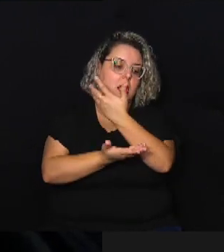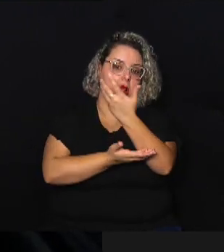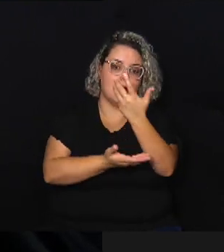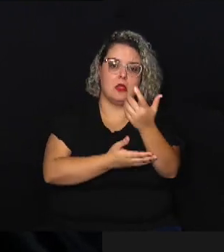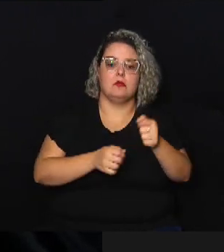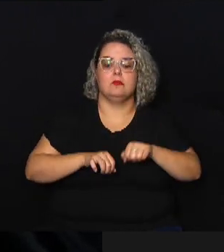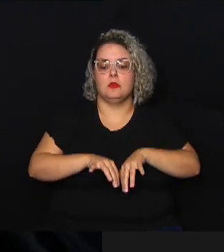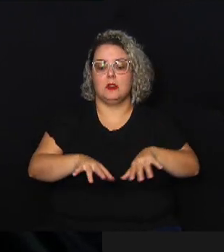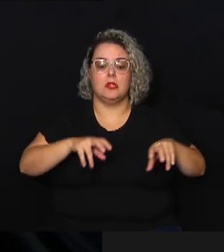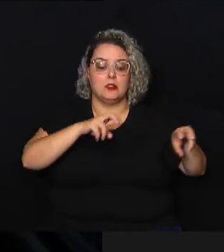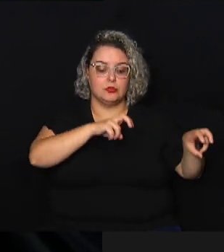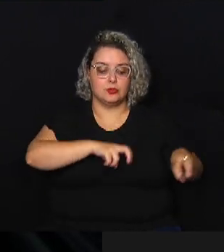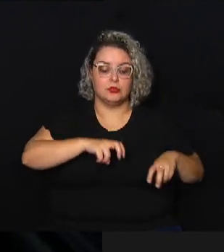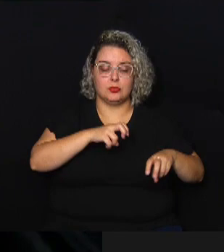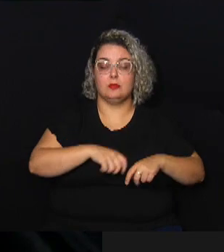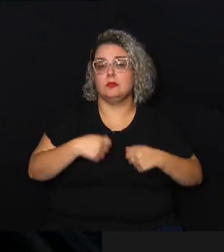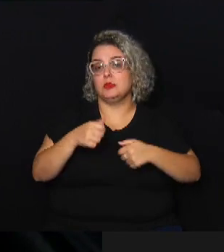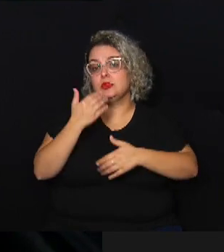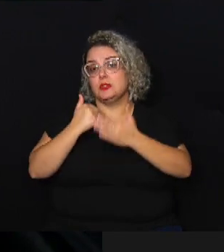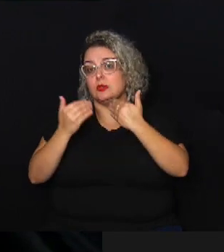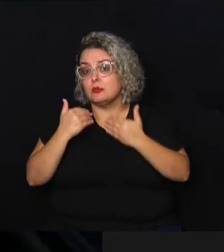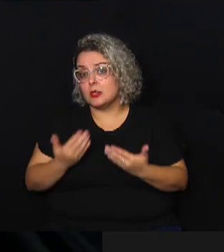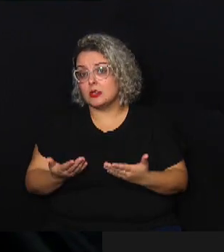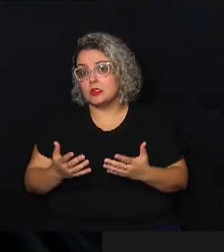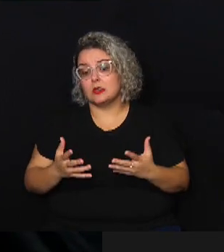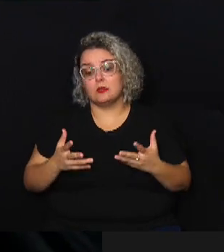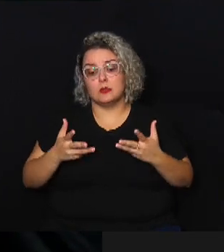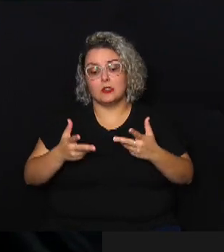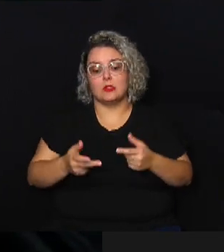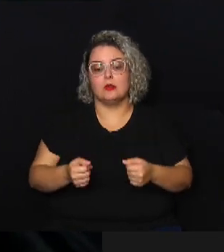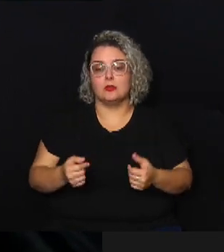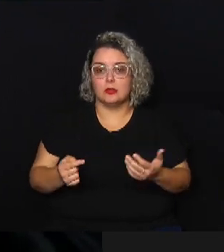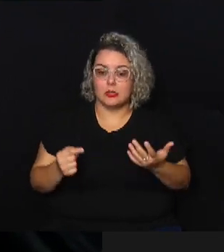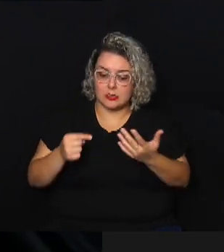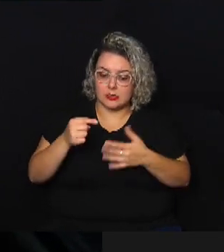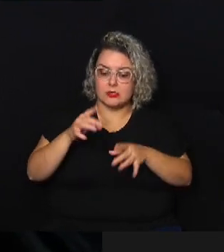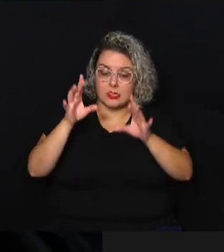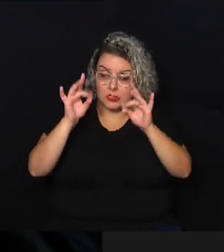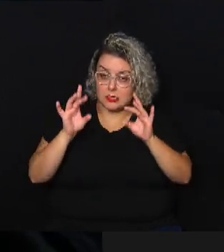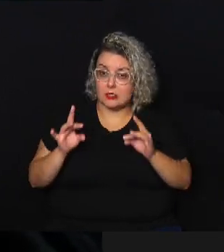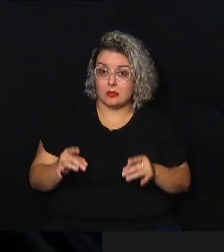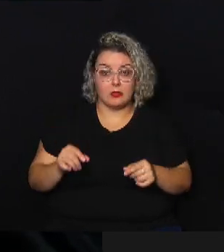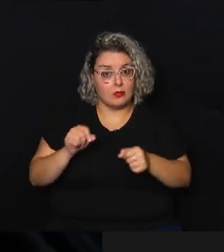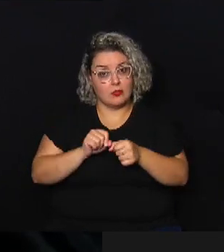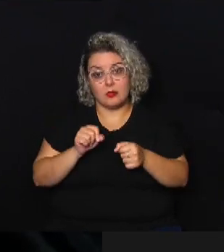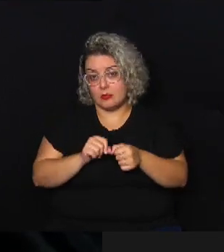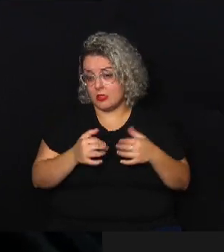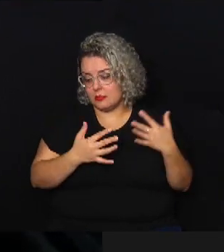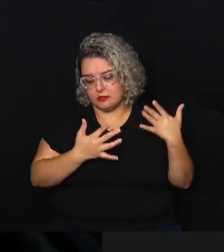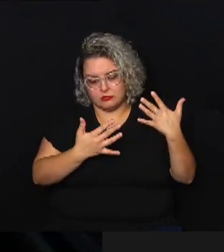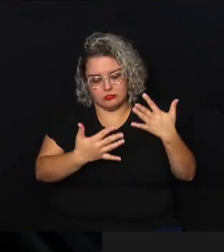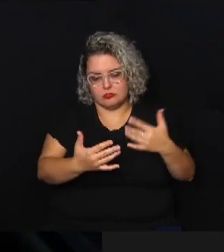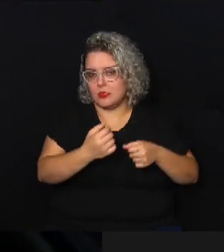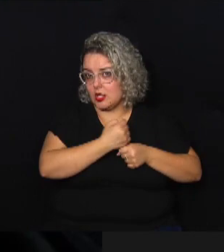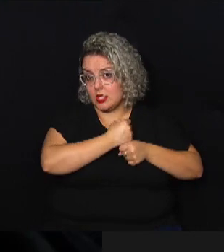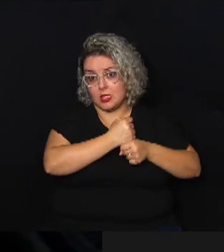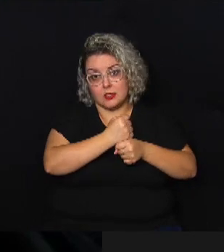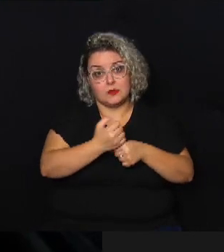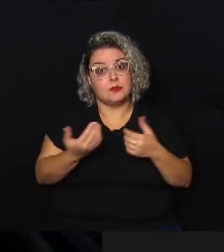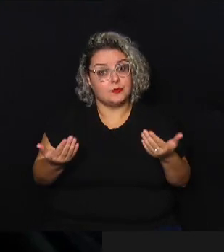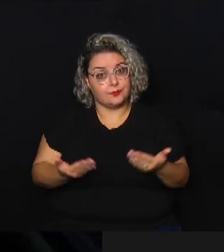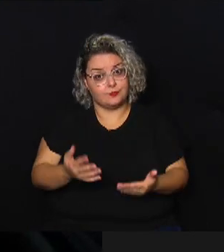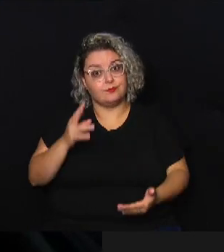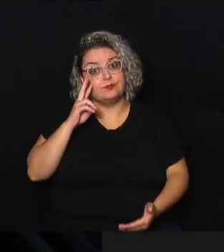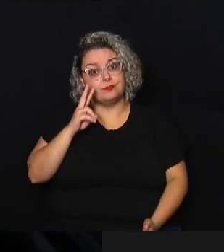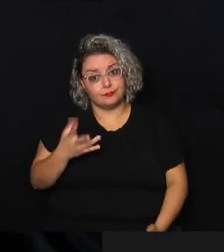agricultura precisa de alimento então tem toda essa questão né que foi feita ao longo das décadas e agora a gente está vendo aí o que